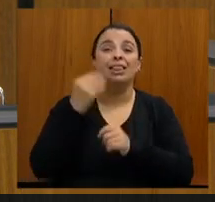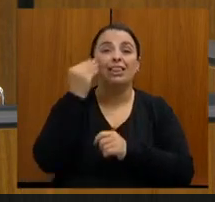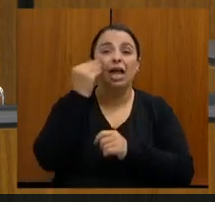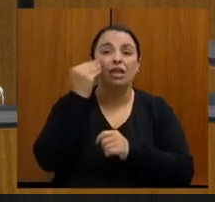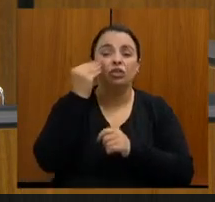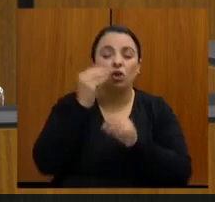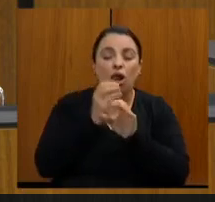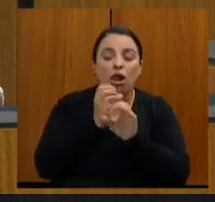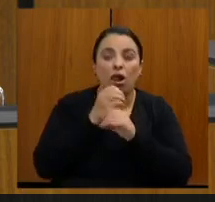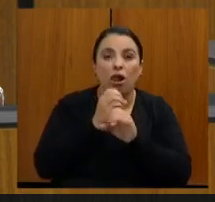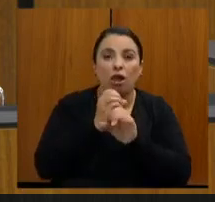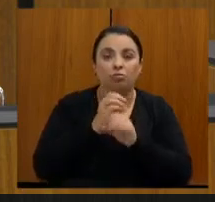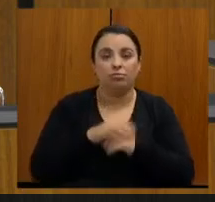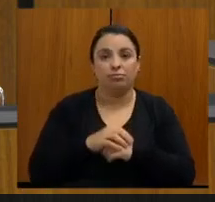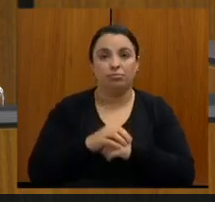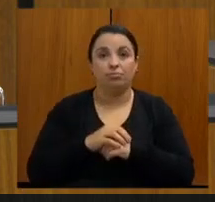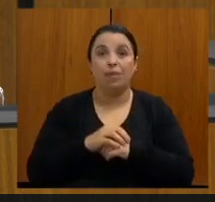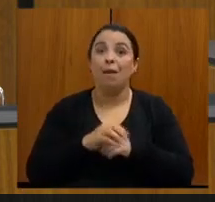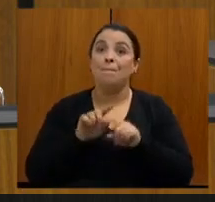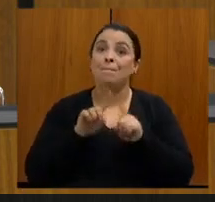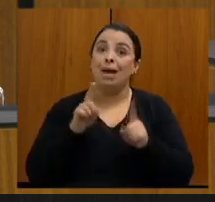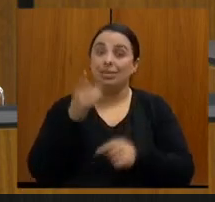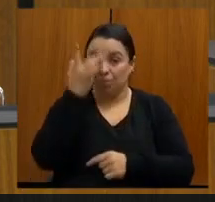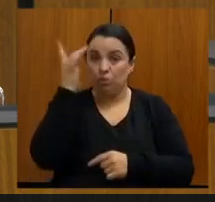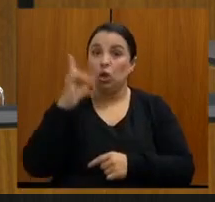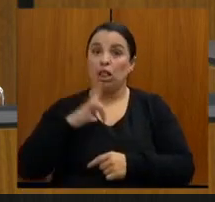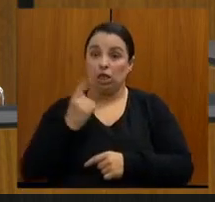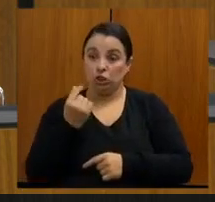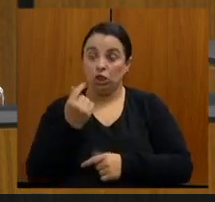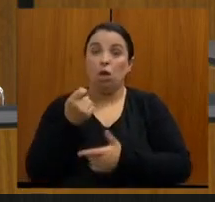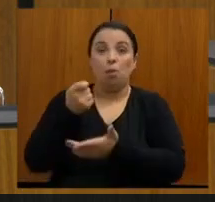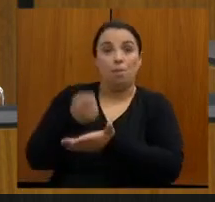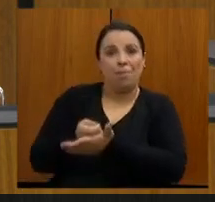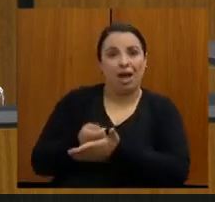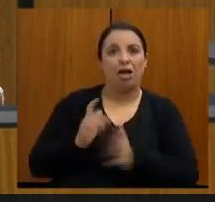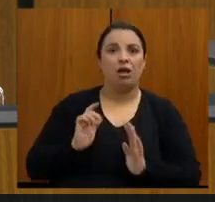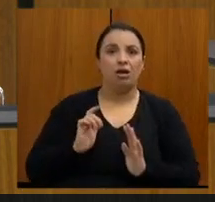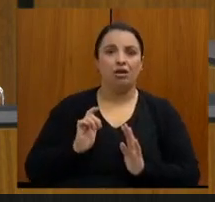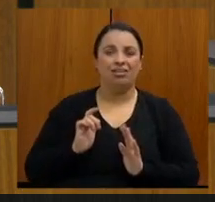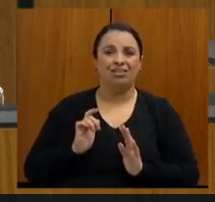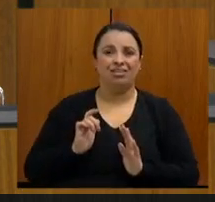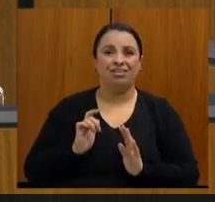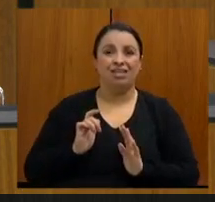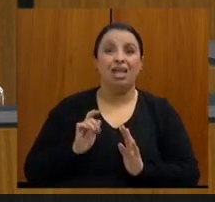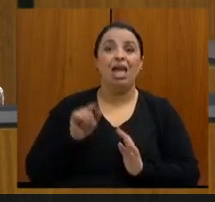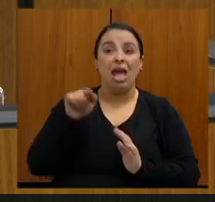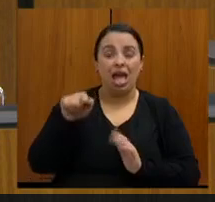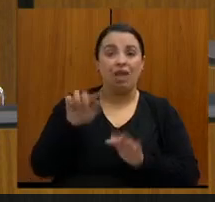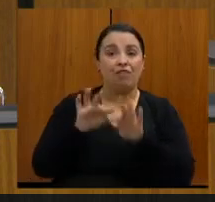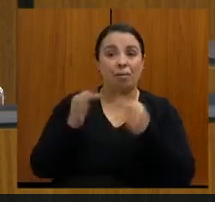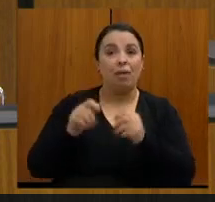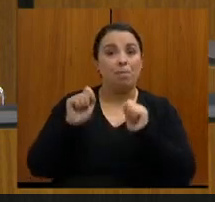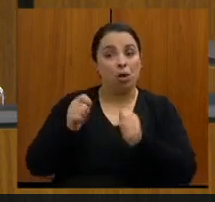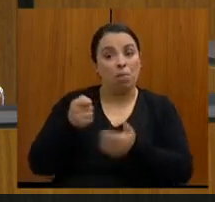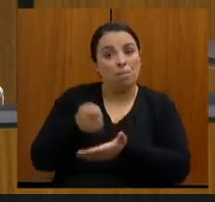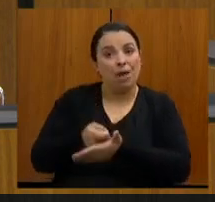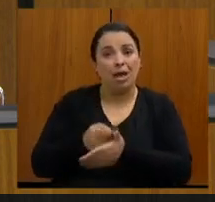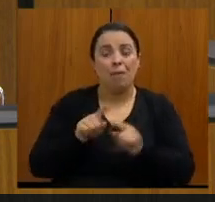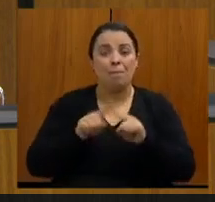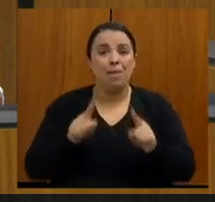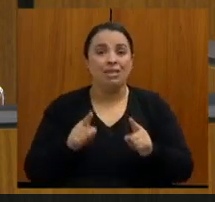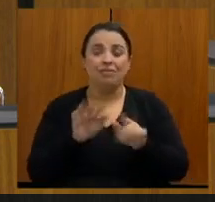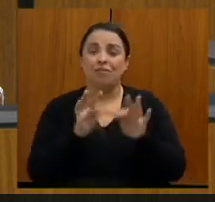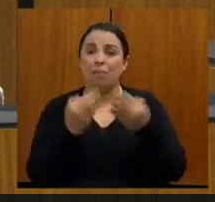Infelizmente, nós temos tido acesso através das famílias que podem bancar isso. Então, queria um olhar especial da